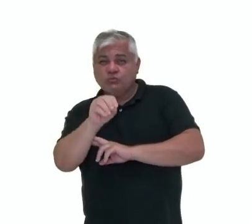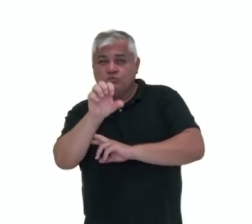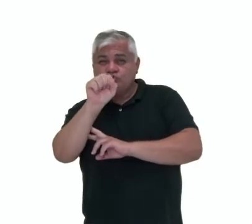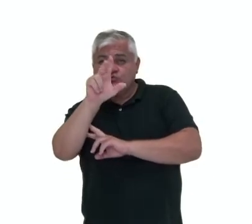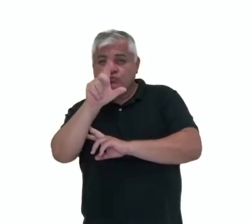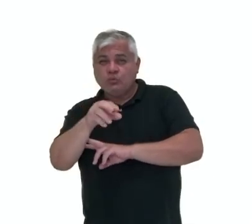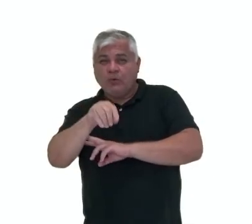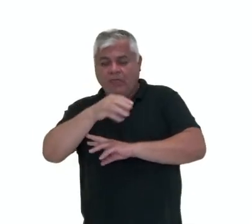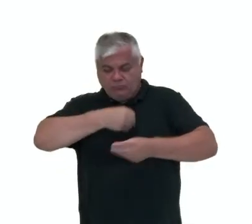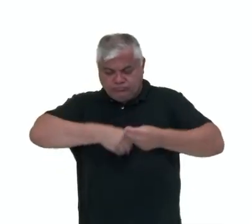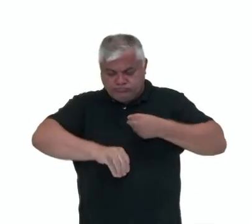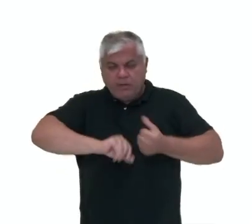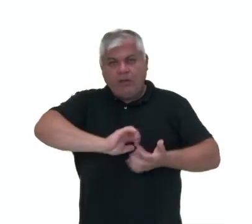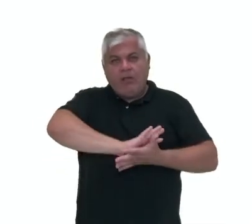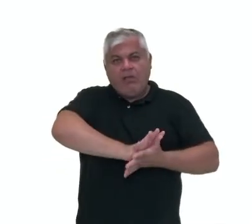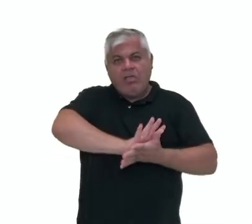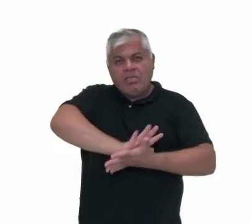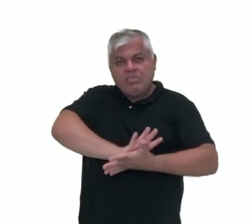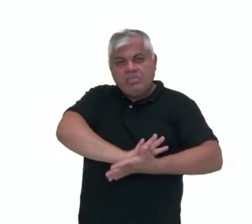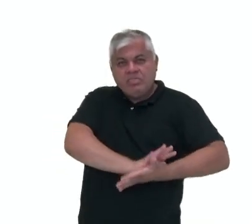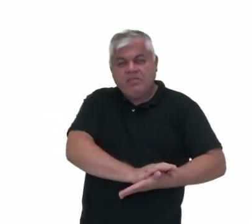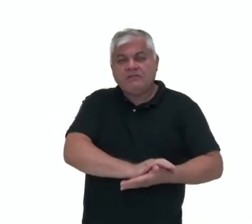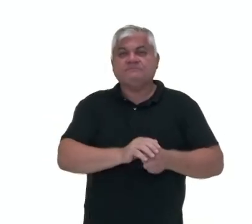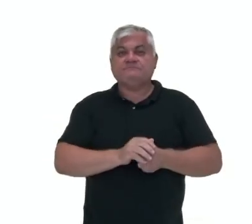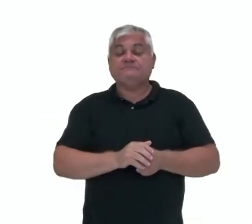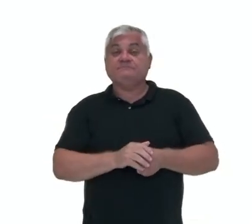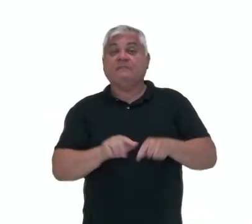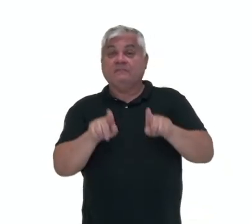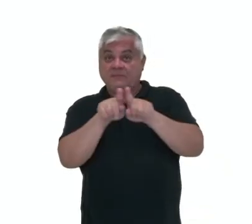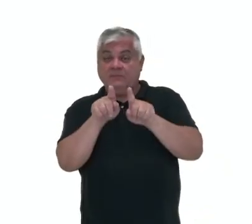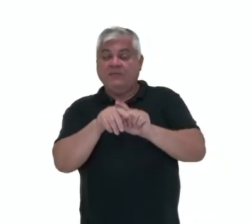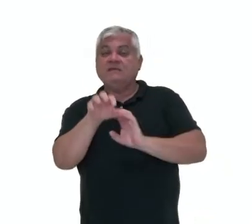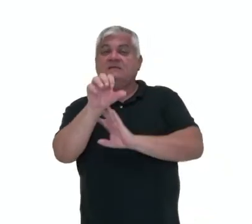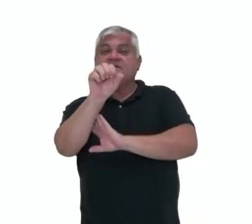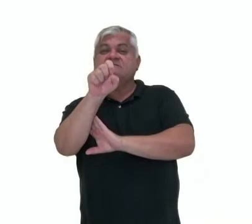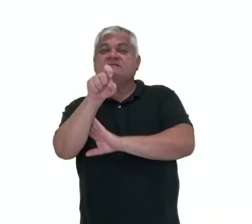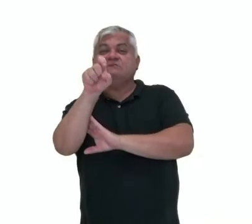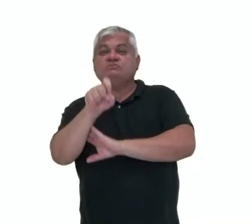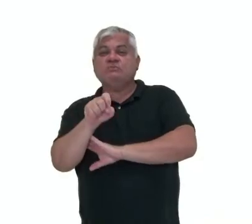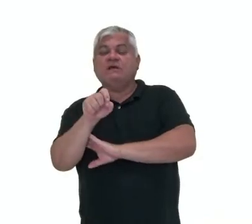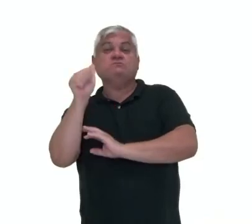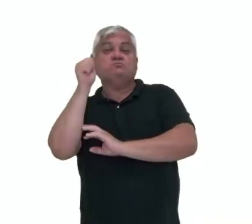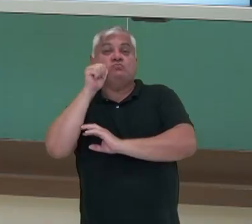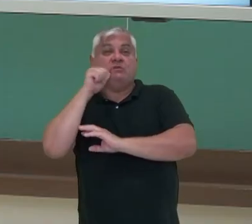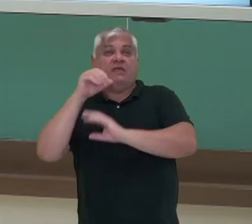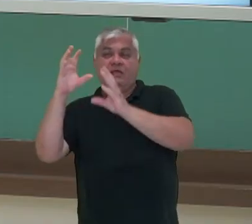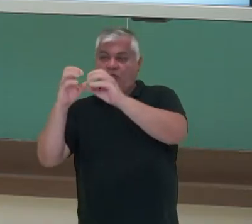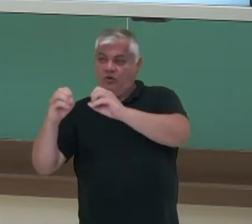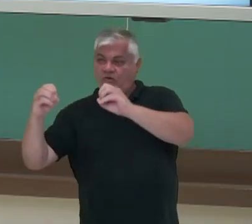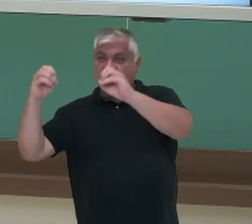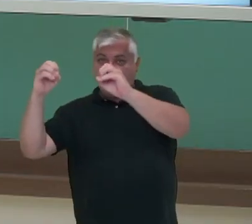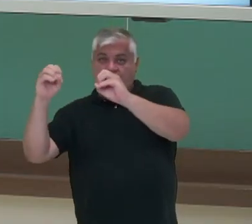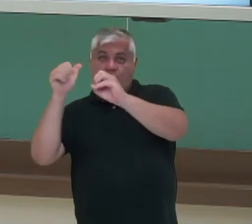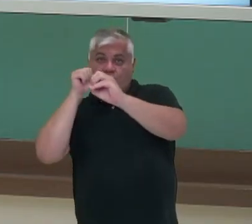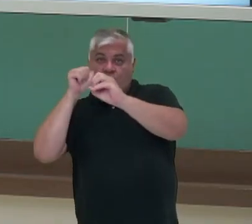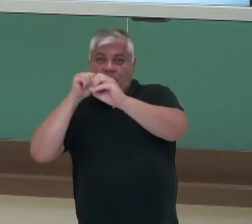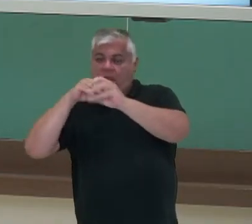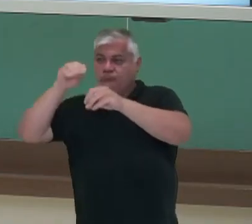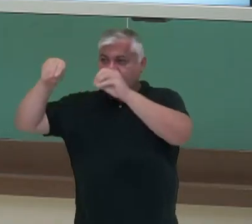o sistema digestório. E as glândulas sexuais? São os ovários e os testículos. Ovários